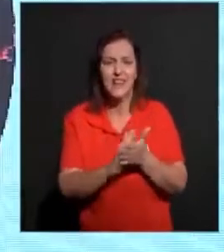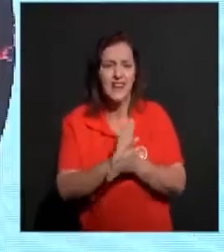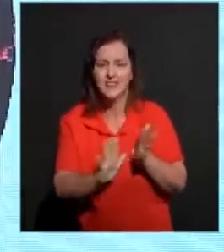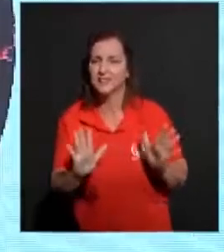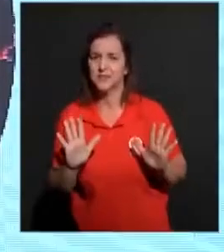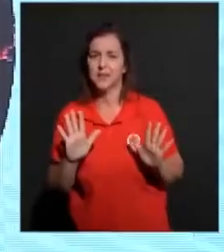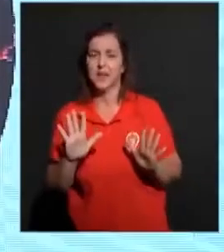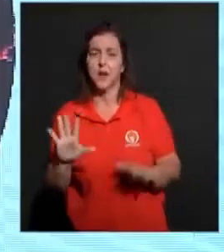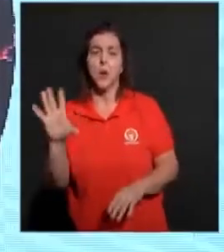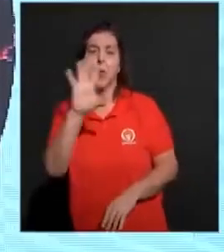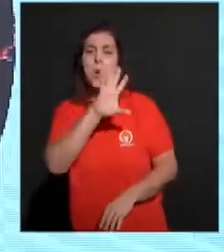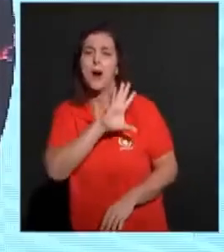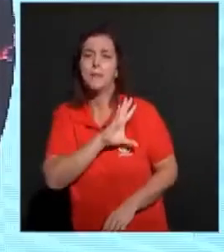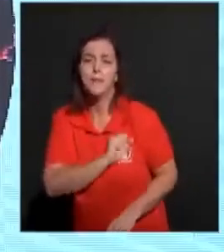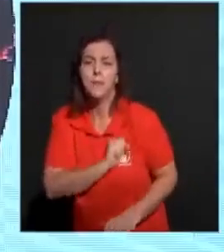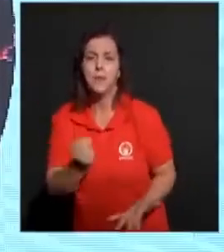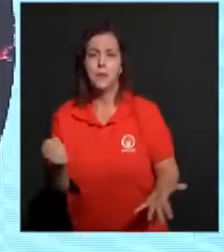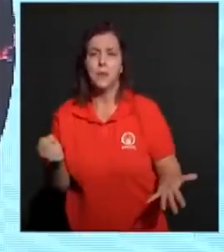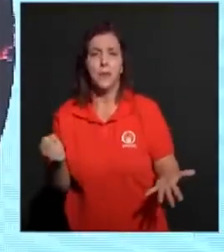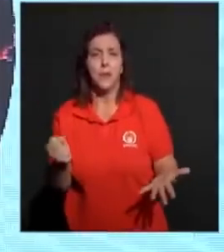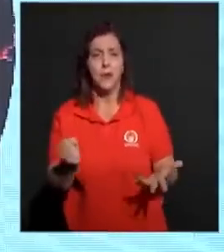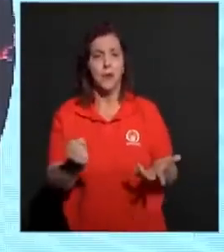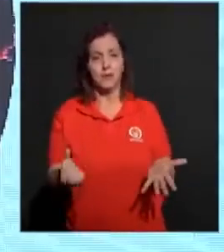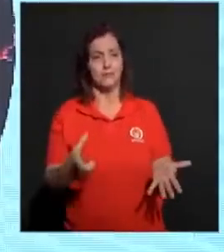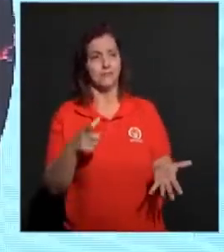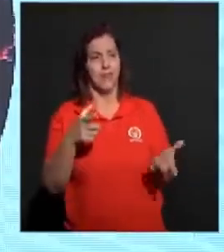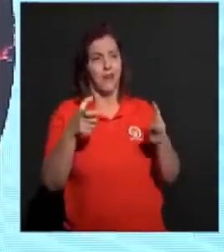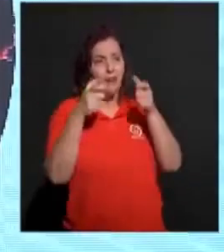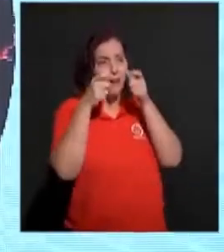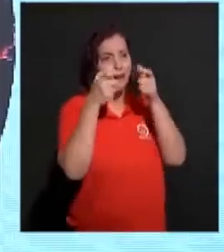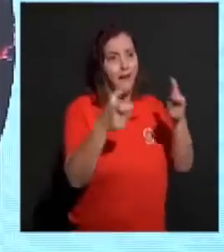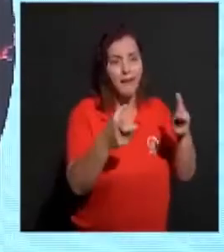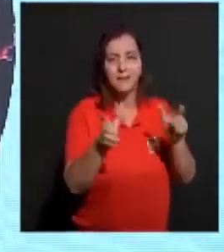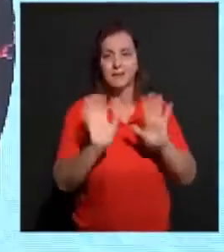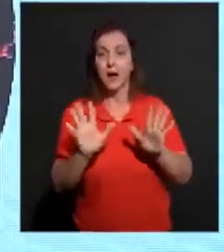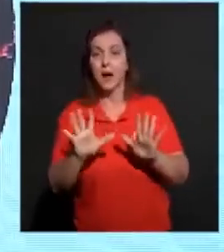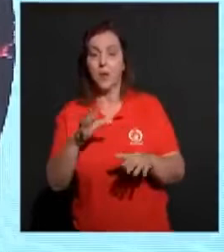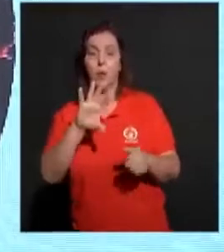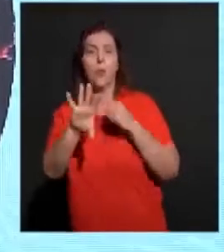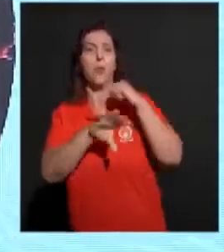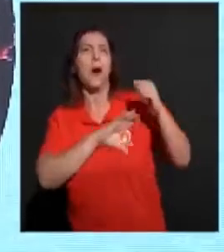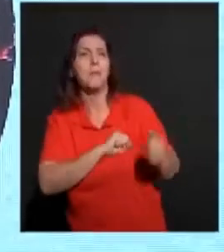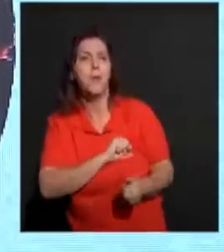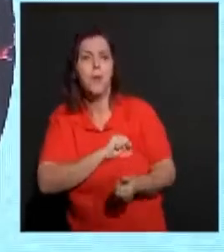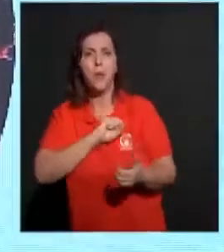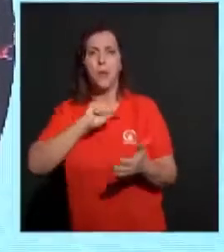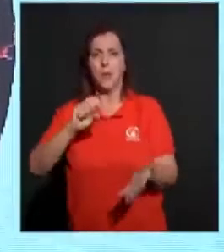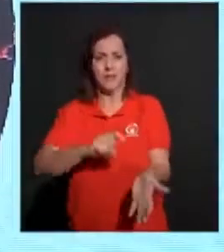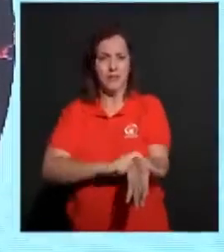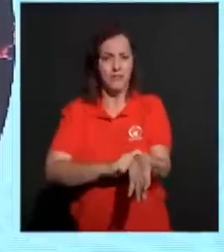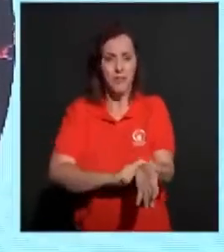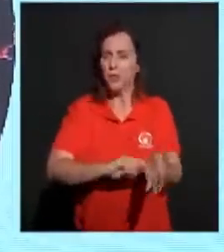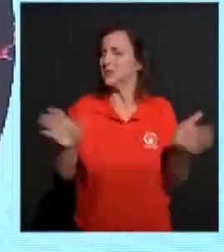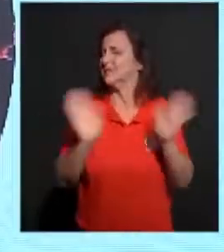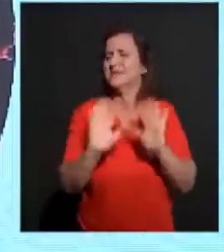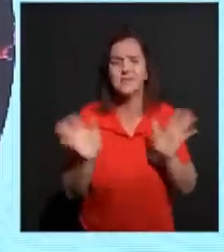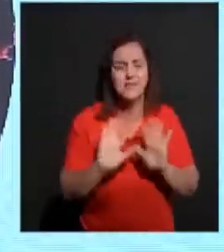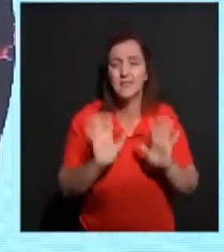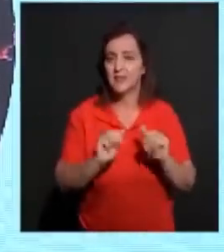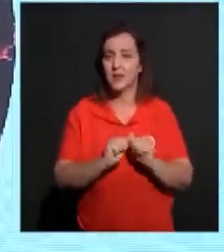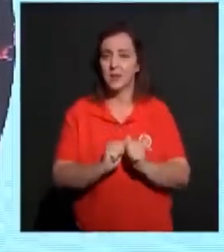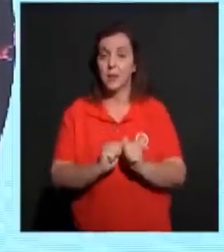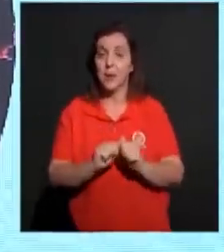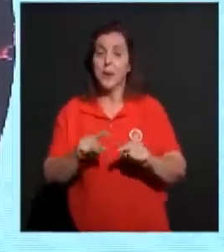indecência. Não busca os seus interesses, não se irrita, não suspeita mal, não folga com a